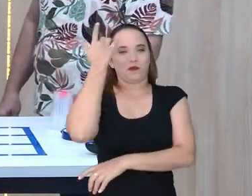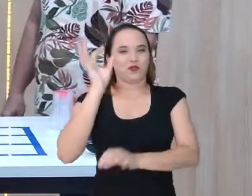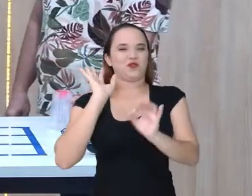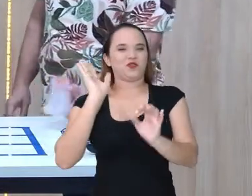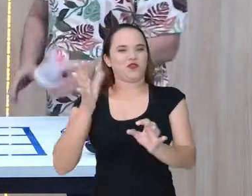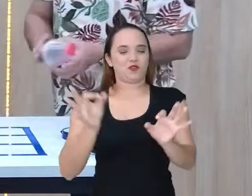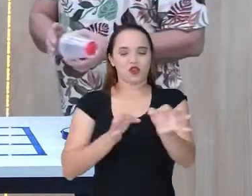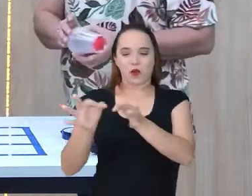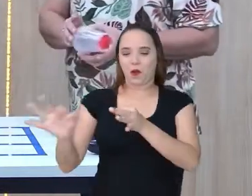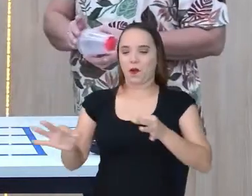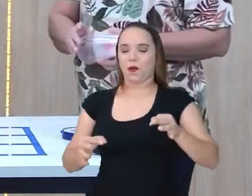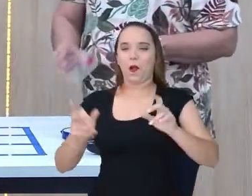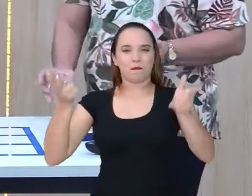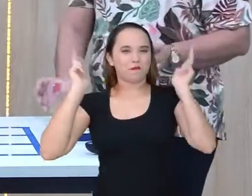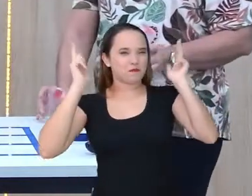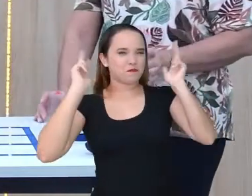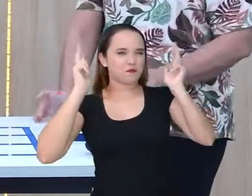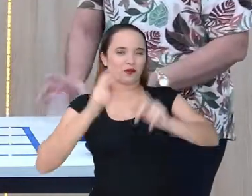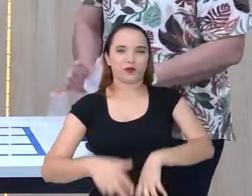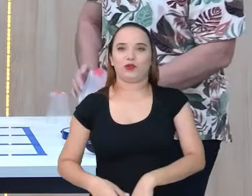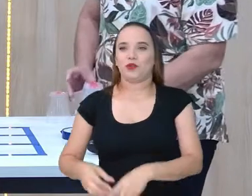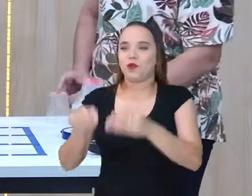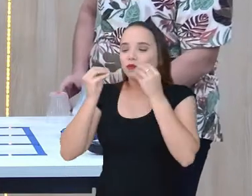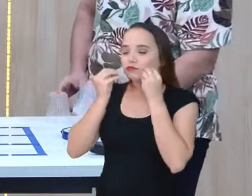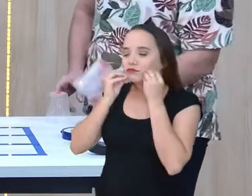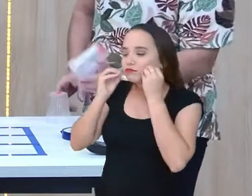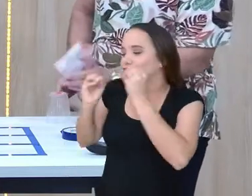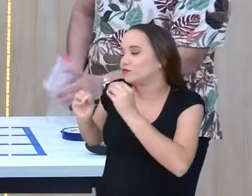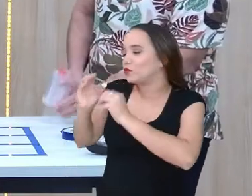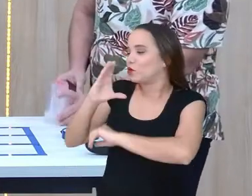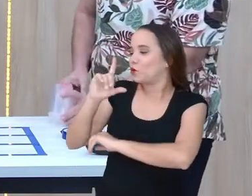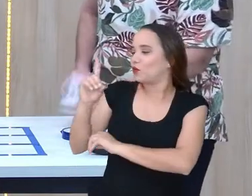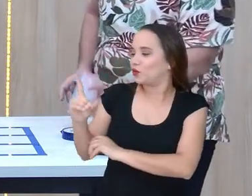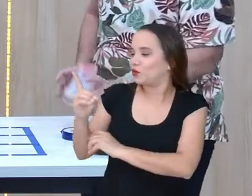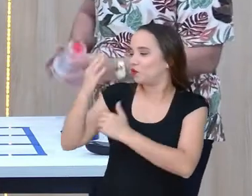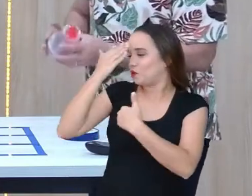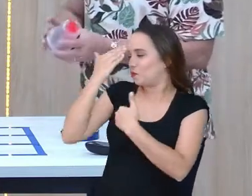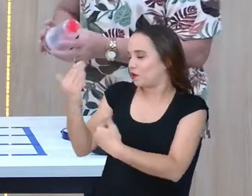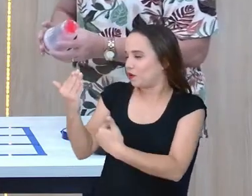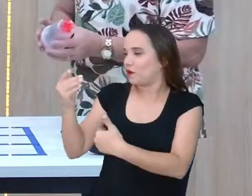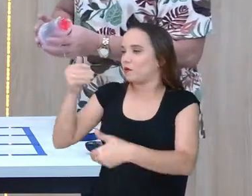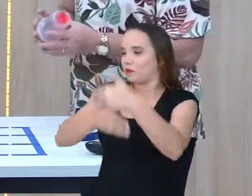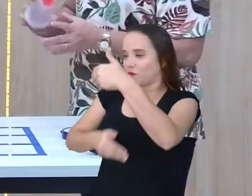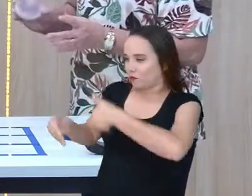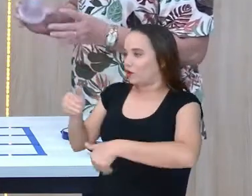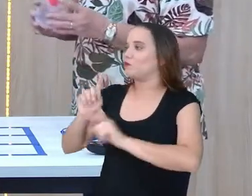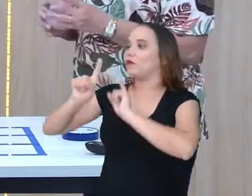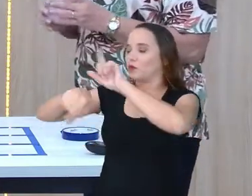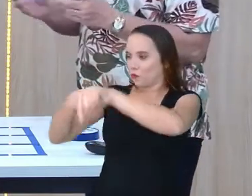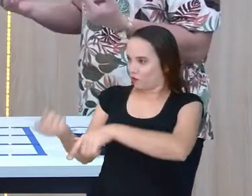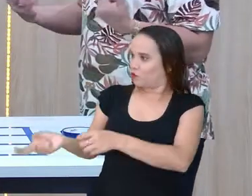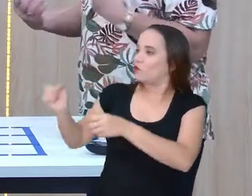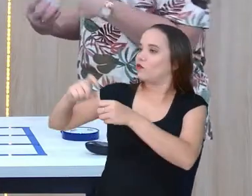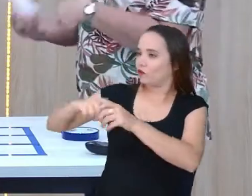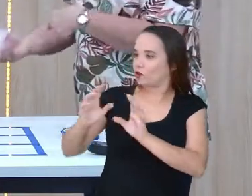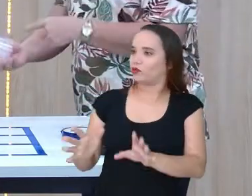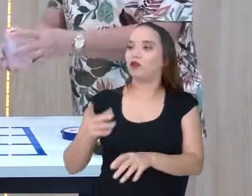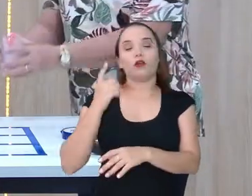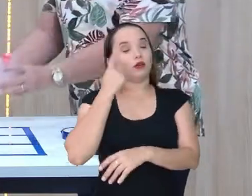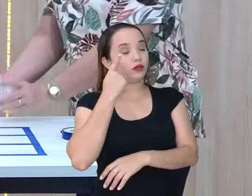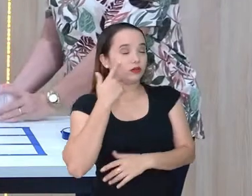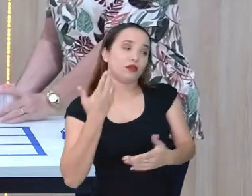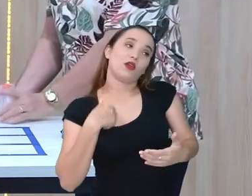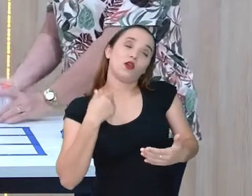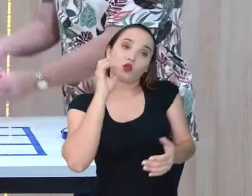curtir os momentos de lazer. Selin, amor. Muitíssimo obrigado pela sua participação. Depois ela vem de novo. Vai jogar com a gente. Eu só não